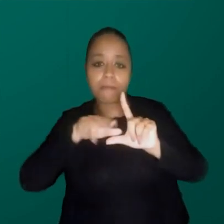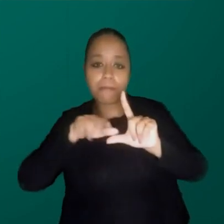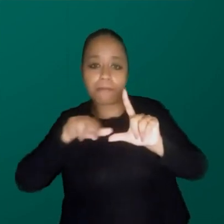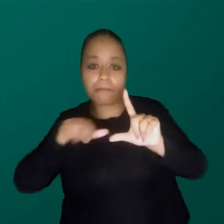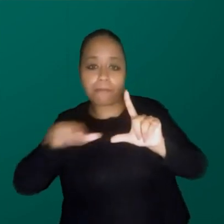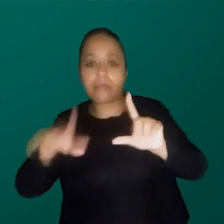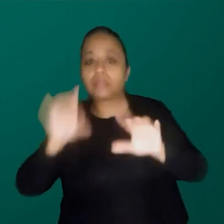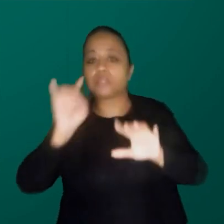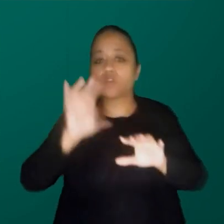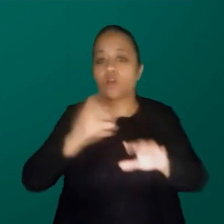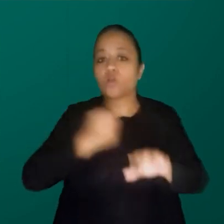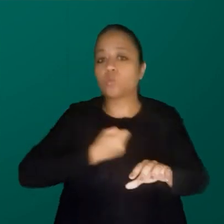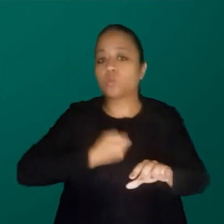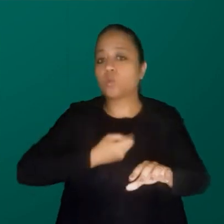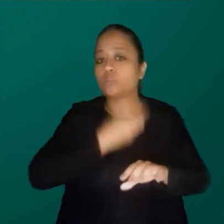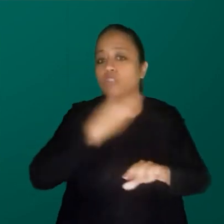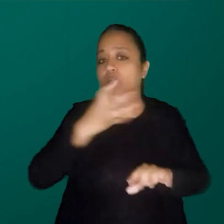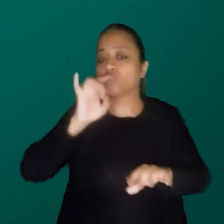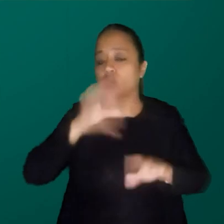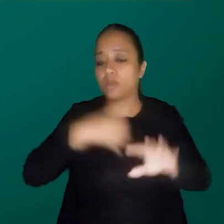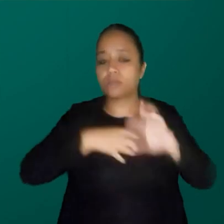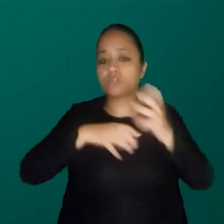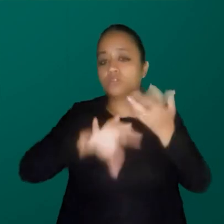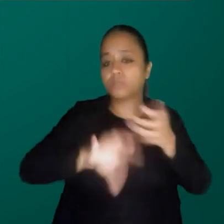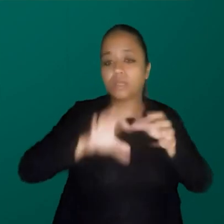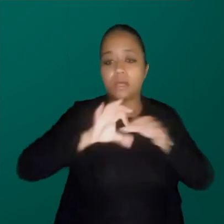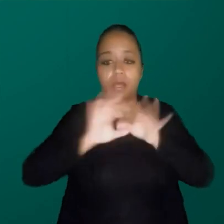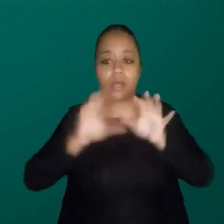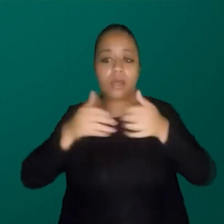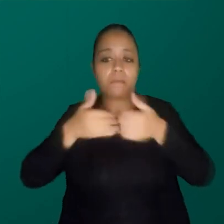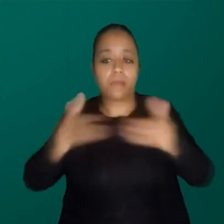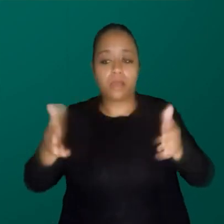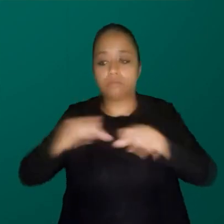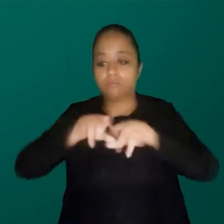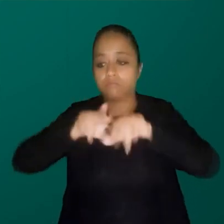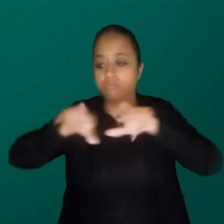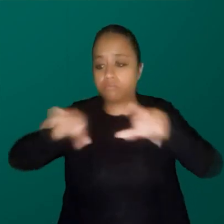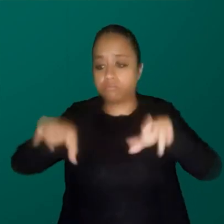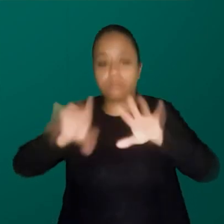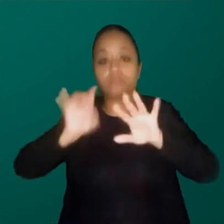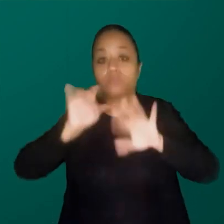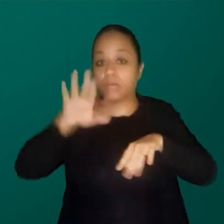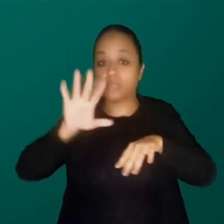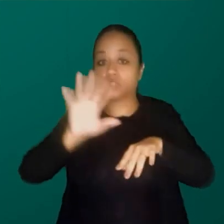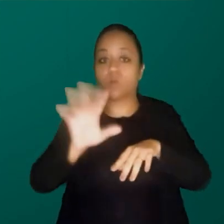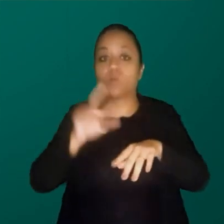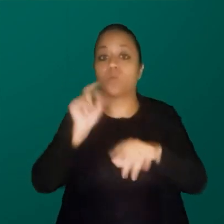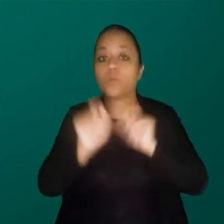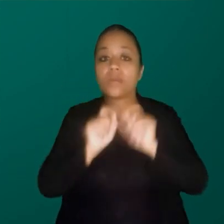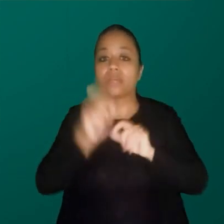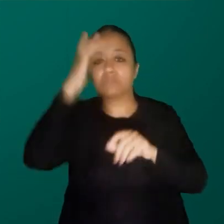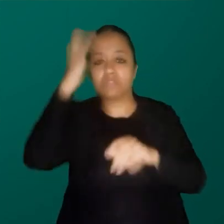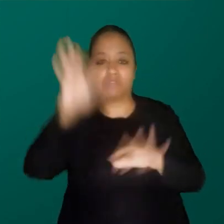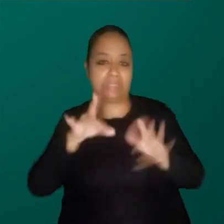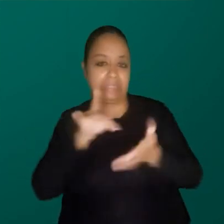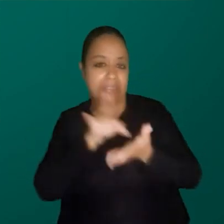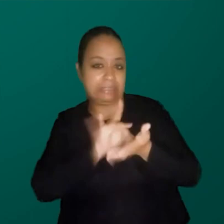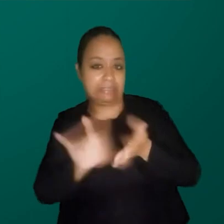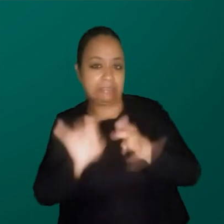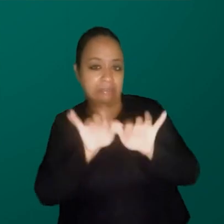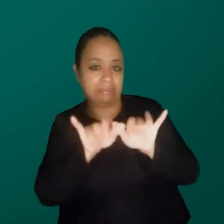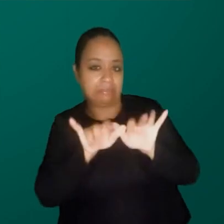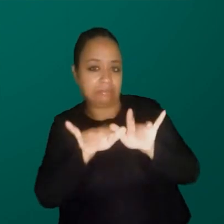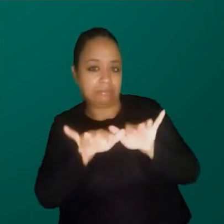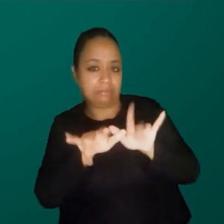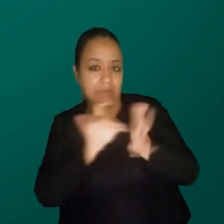estão aí para poder fazer a gente ser mais empático, mais aberto, mais diverso, mais plural, pelo contrário. É o discurso de ódio que circula ali com mais